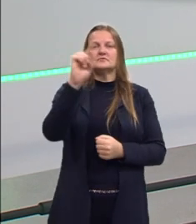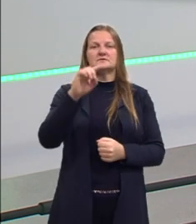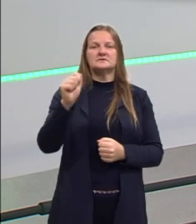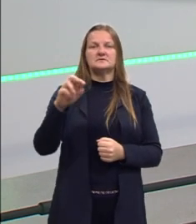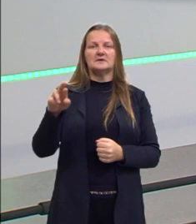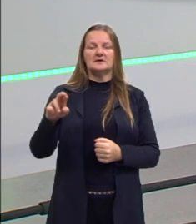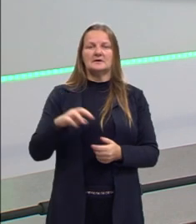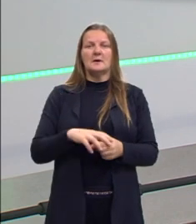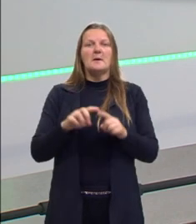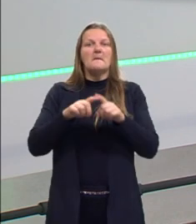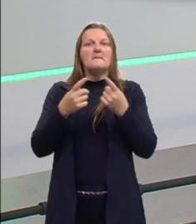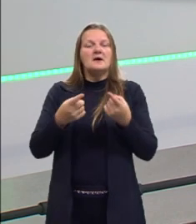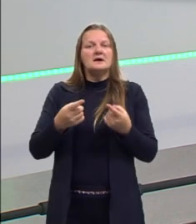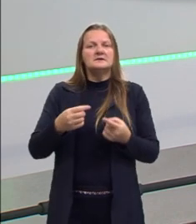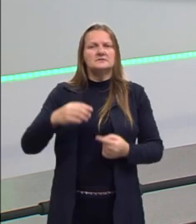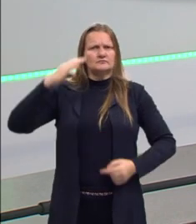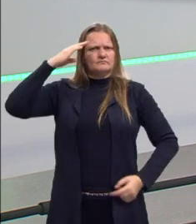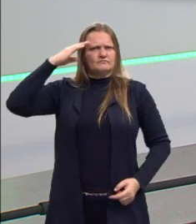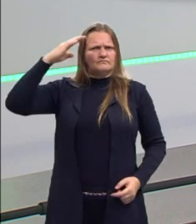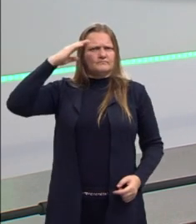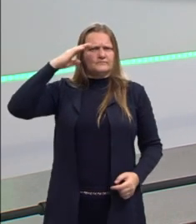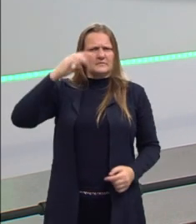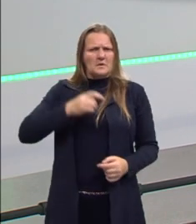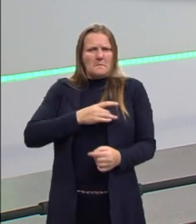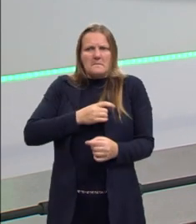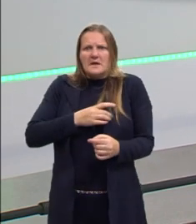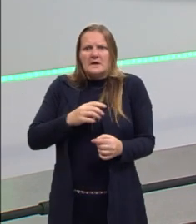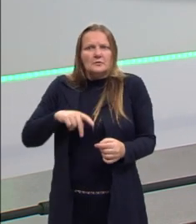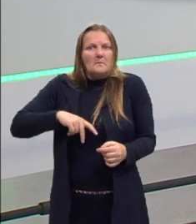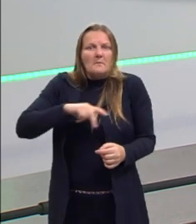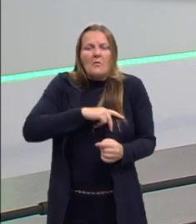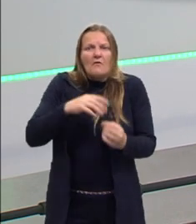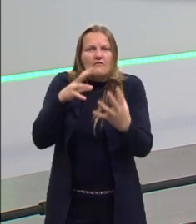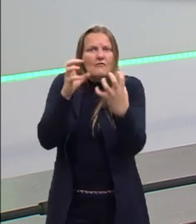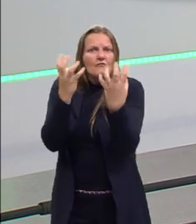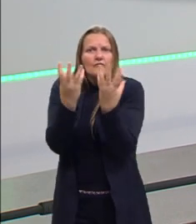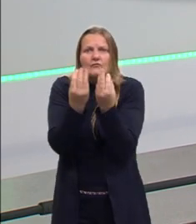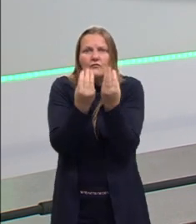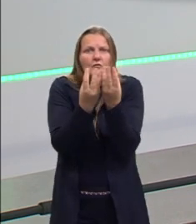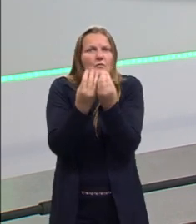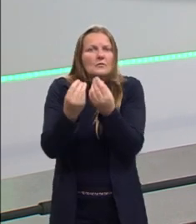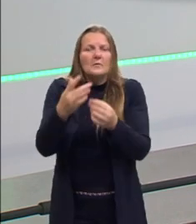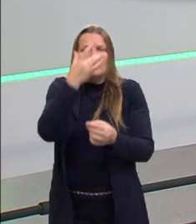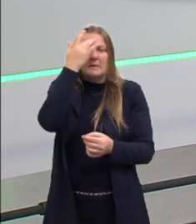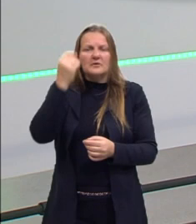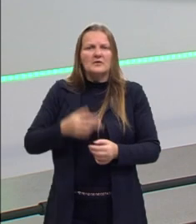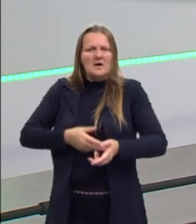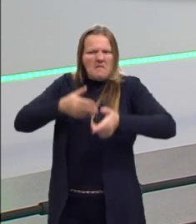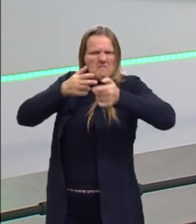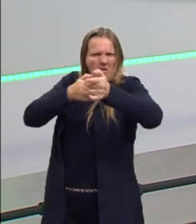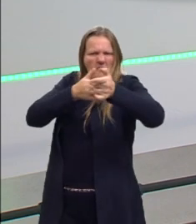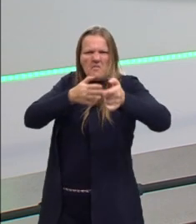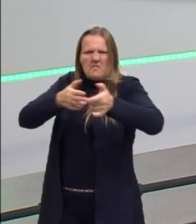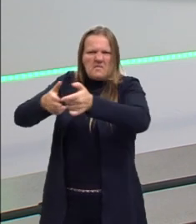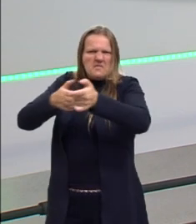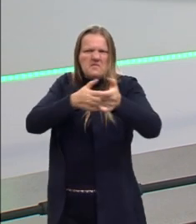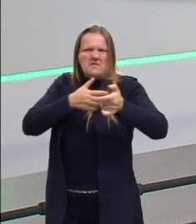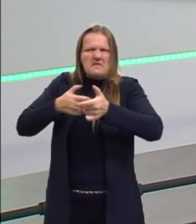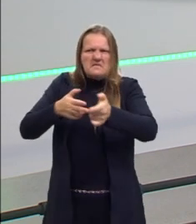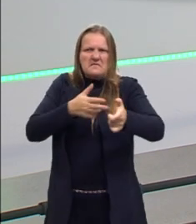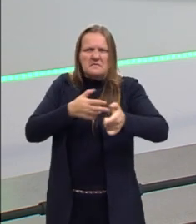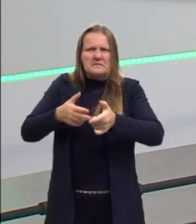Só que as tropas do Kizar, com medo daquele monte de gente na frente do palácio, começaram a atirar nas pessoas.